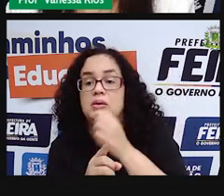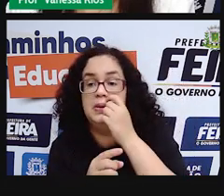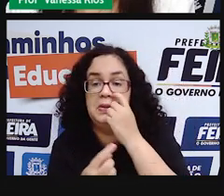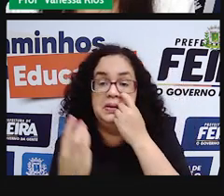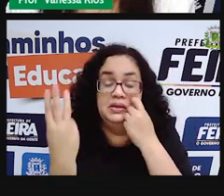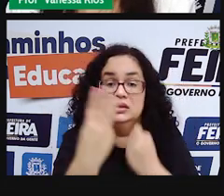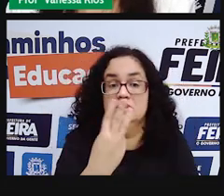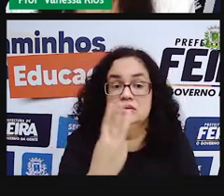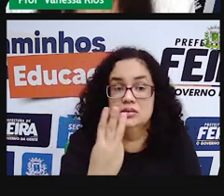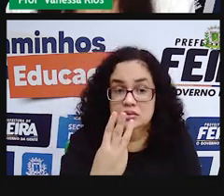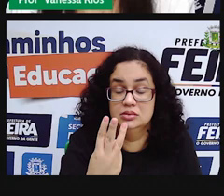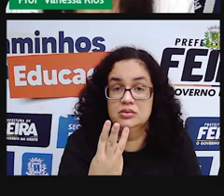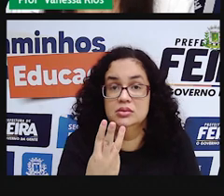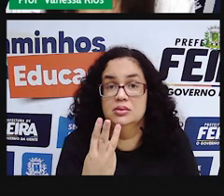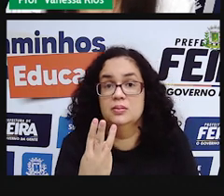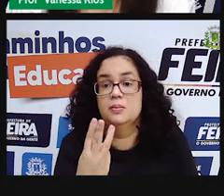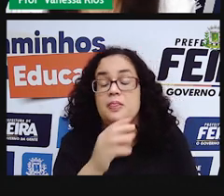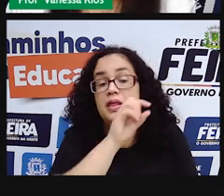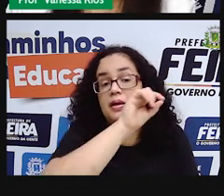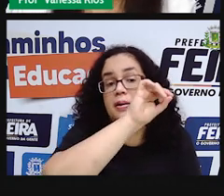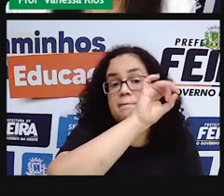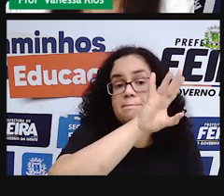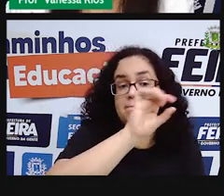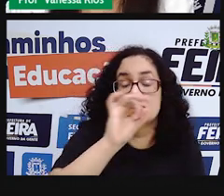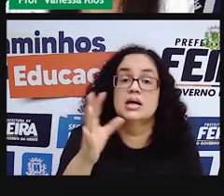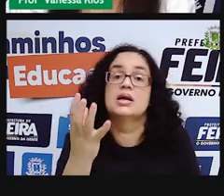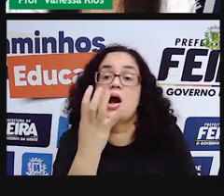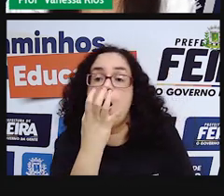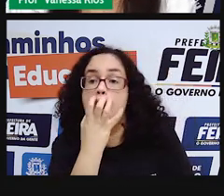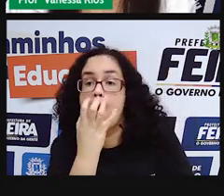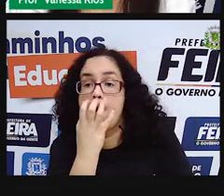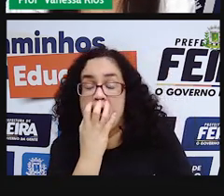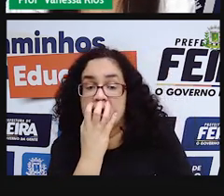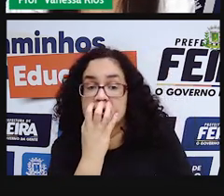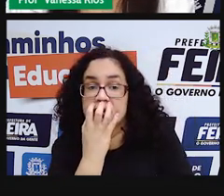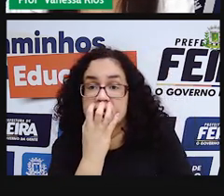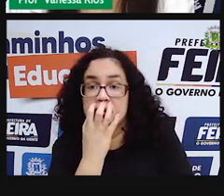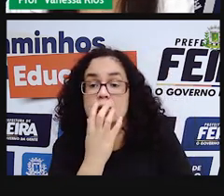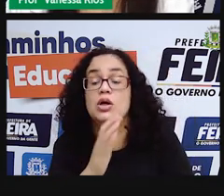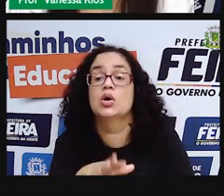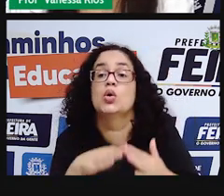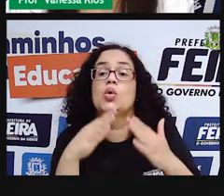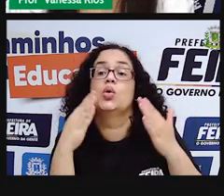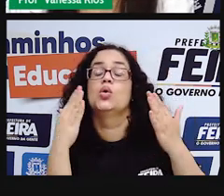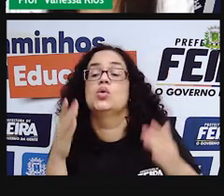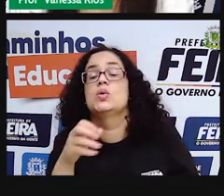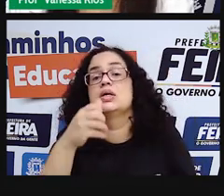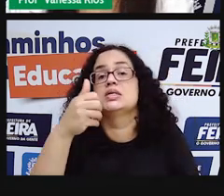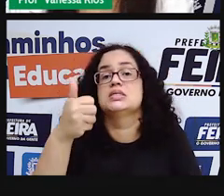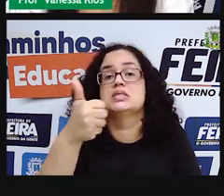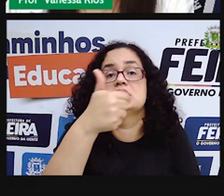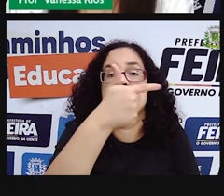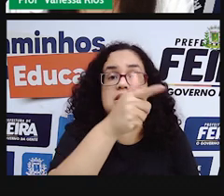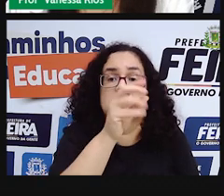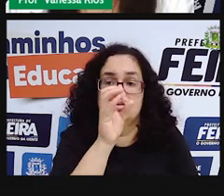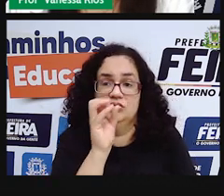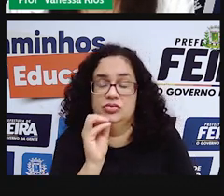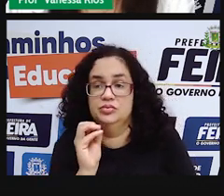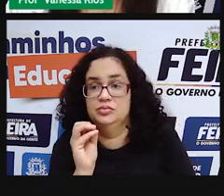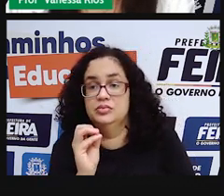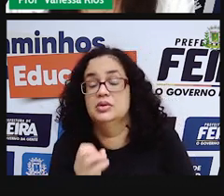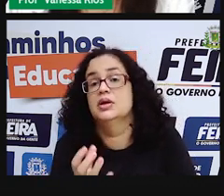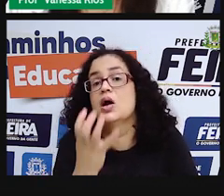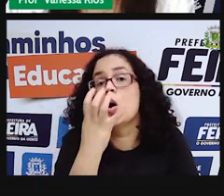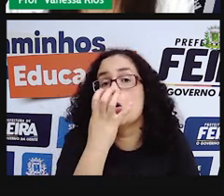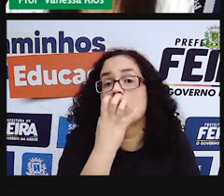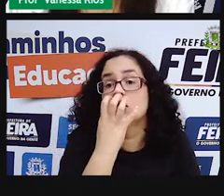três pacotes para cada cachorro. E quando forem cento e vinte cachorros,